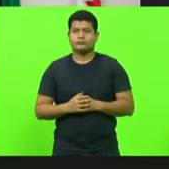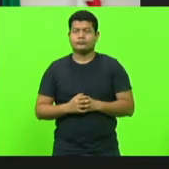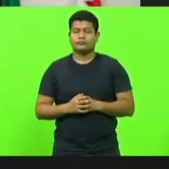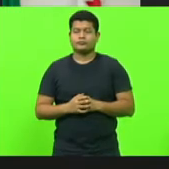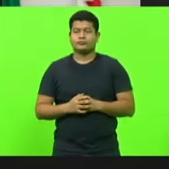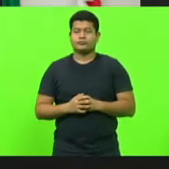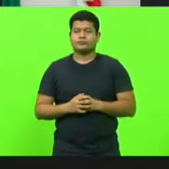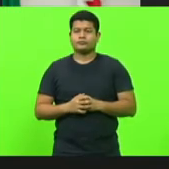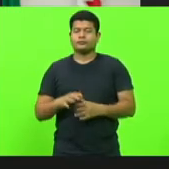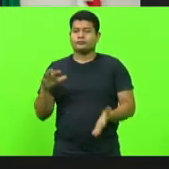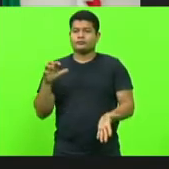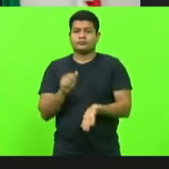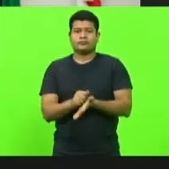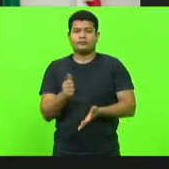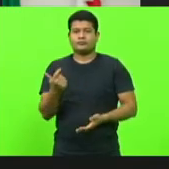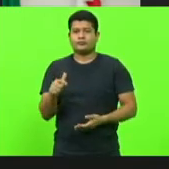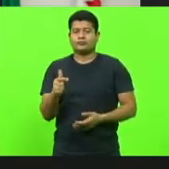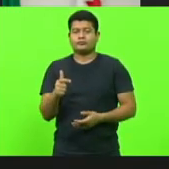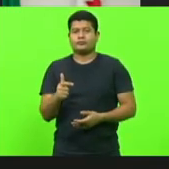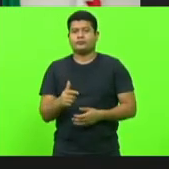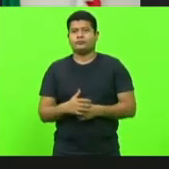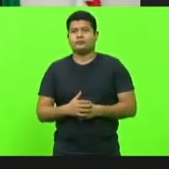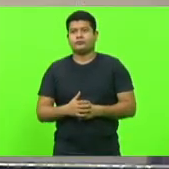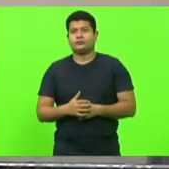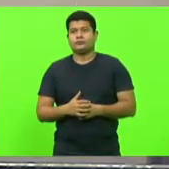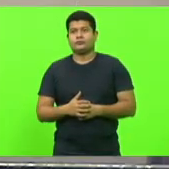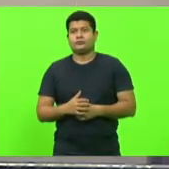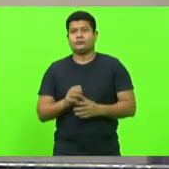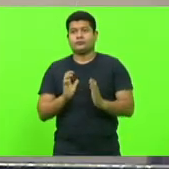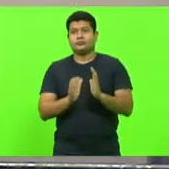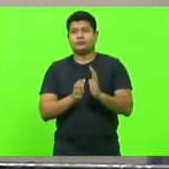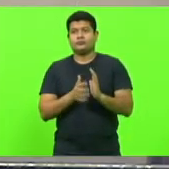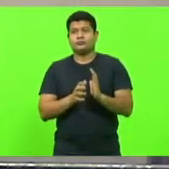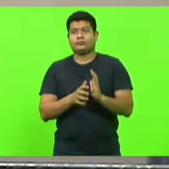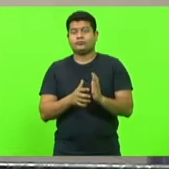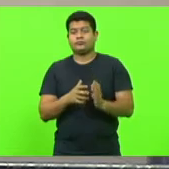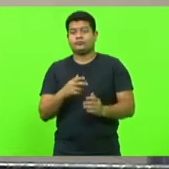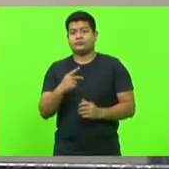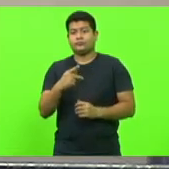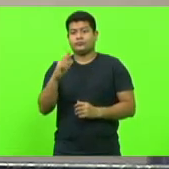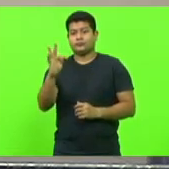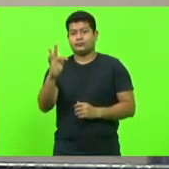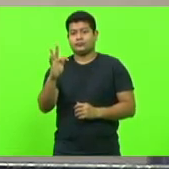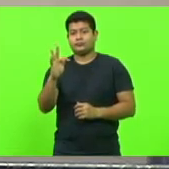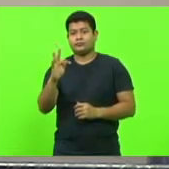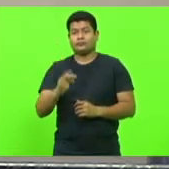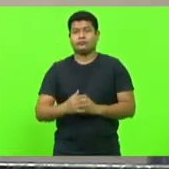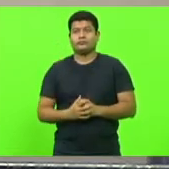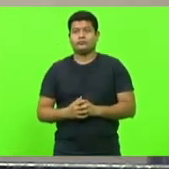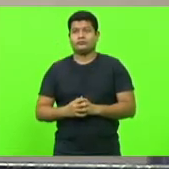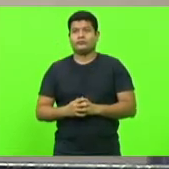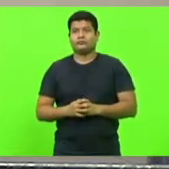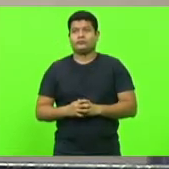Não havendo oradores inscritos, horário é do bloco Partido dos Trabalhadores, PT.